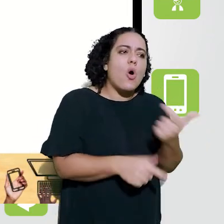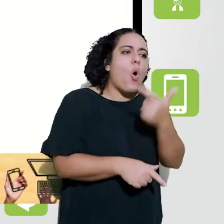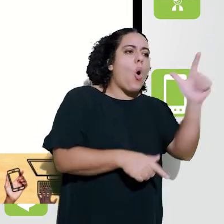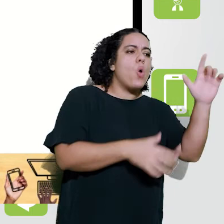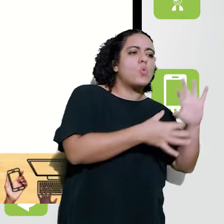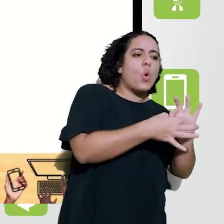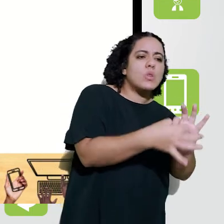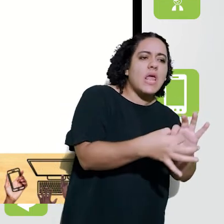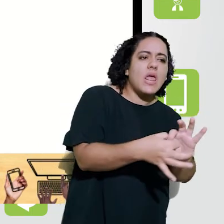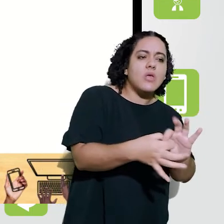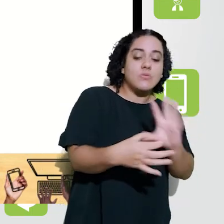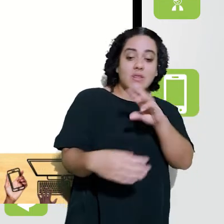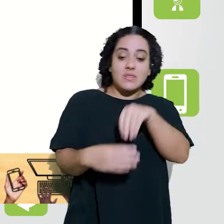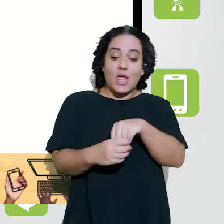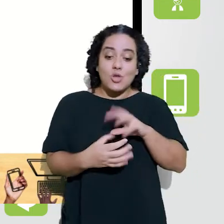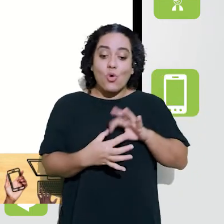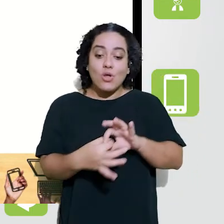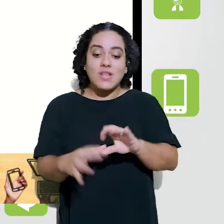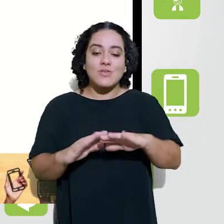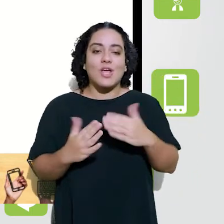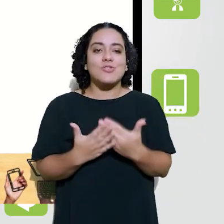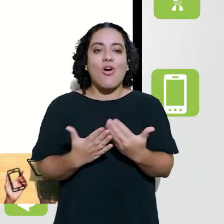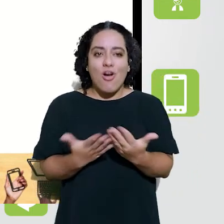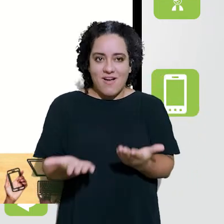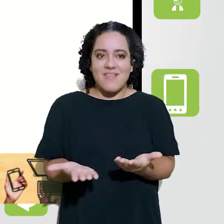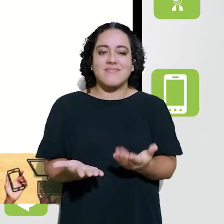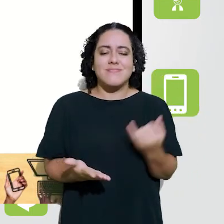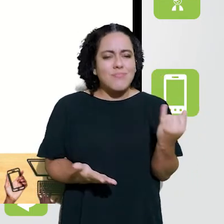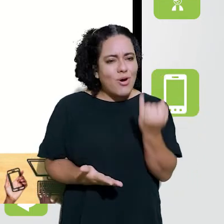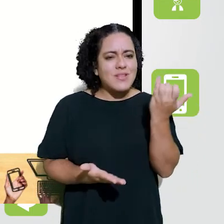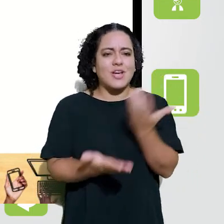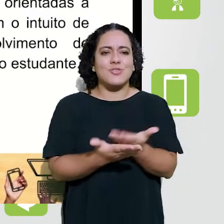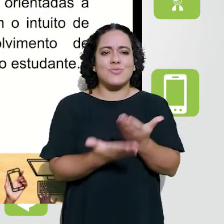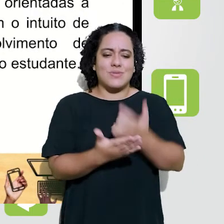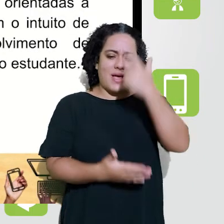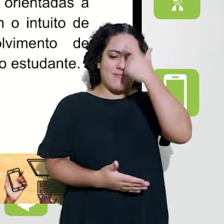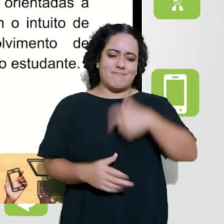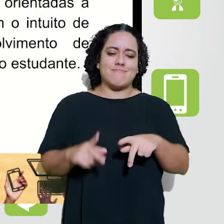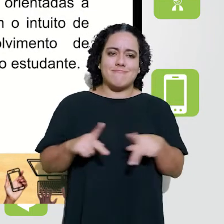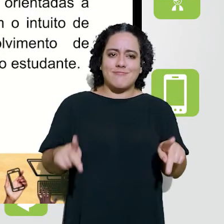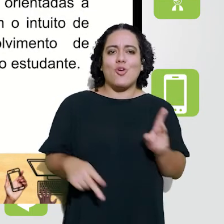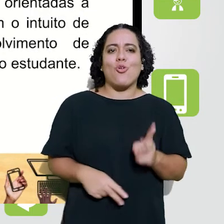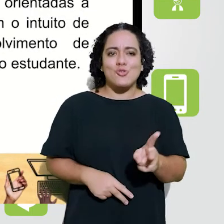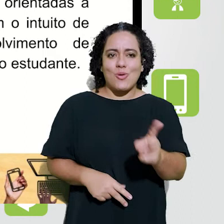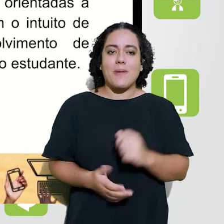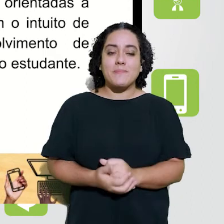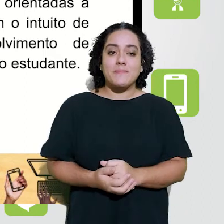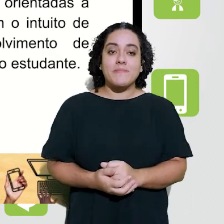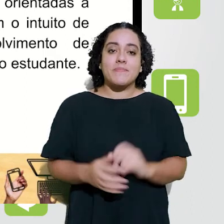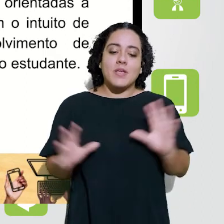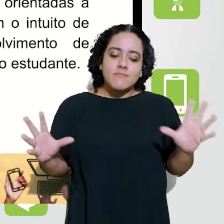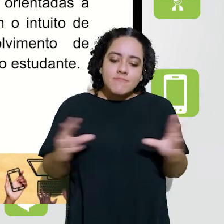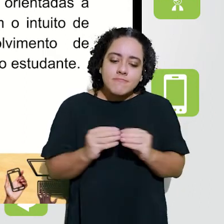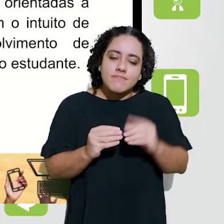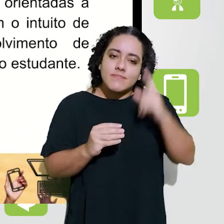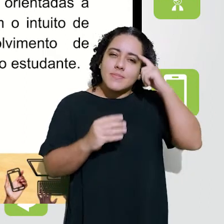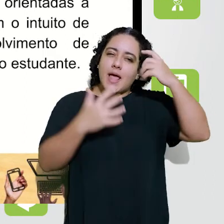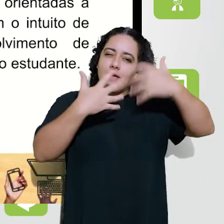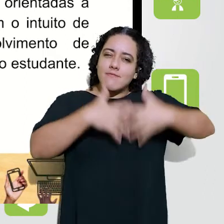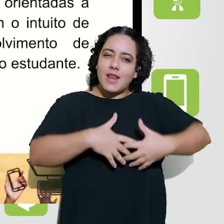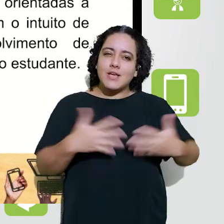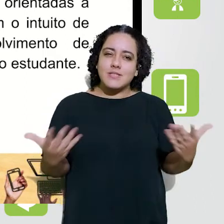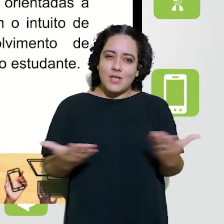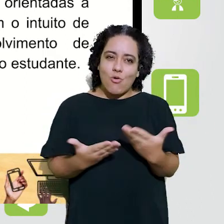inicial, seja ela fora de contexto, seja ela dentro do contexto da escola, né? Então, só para